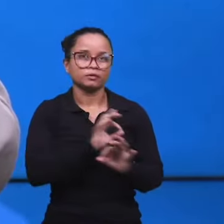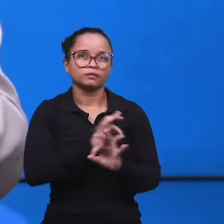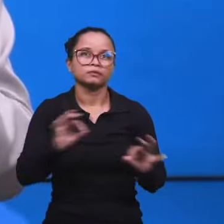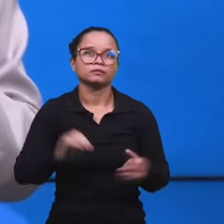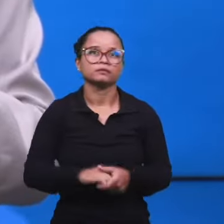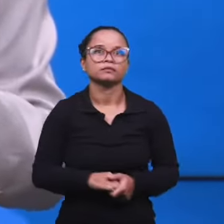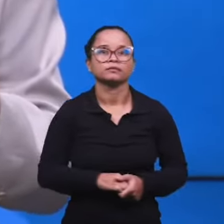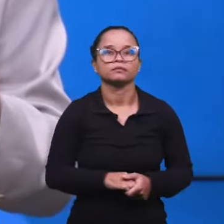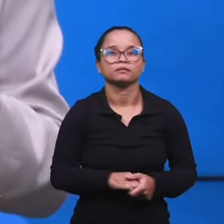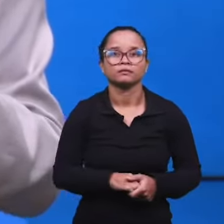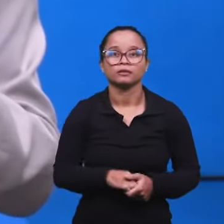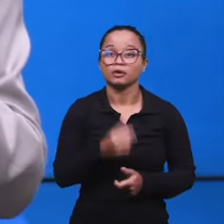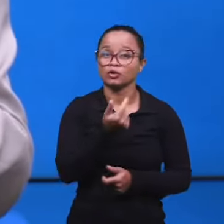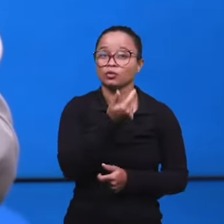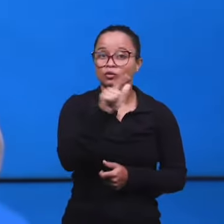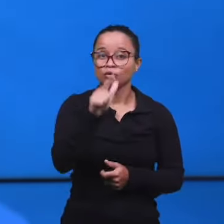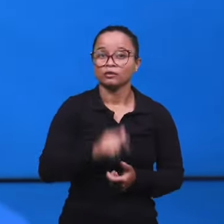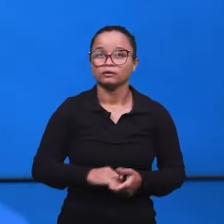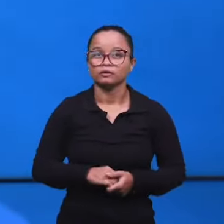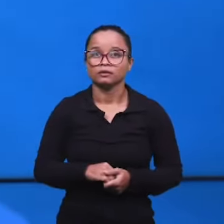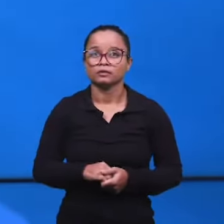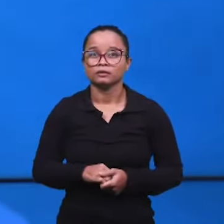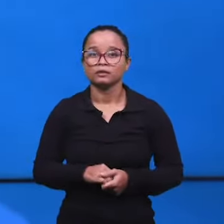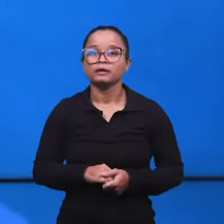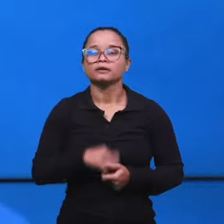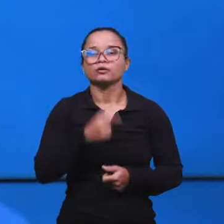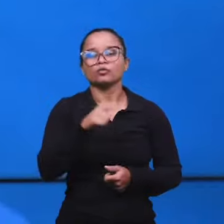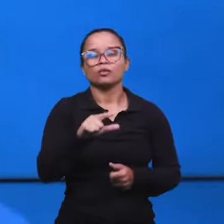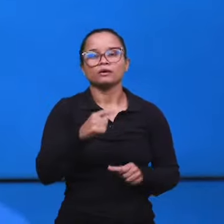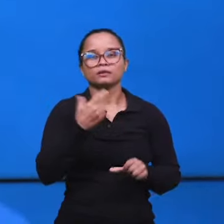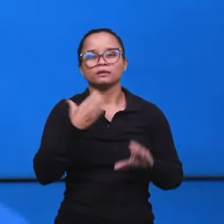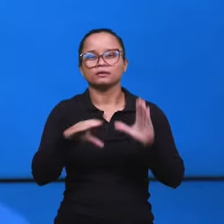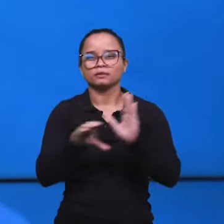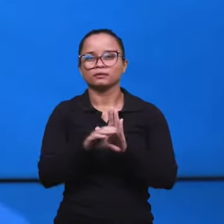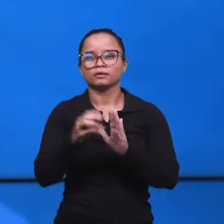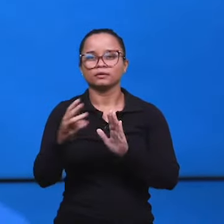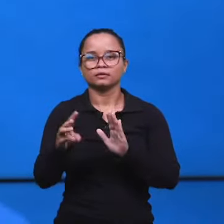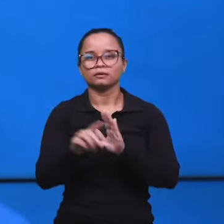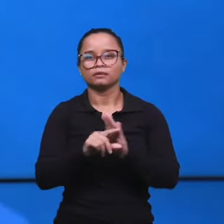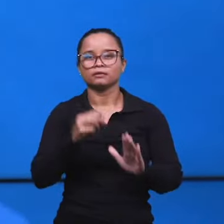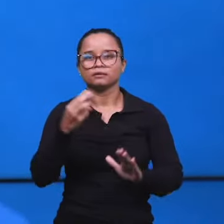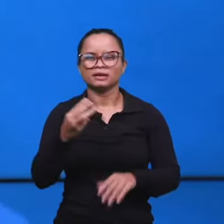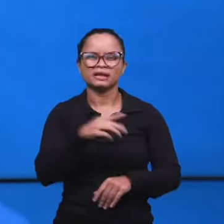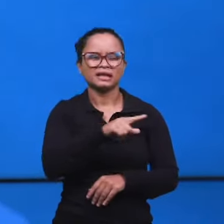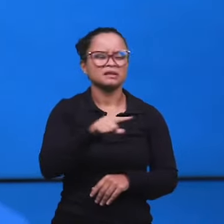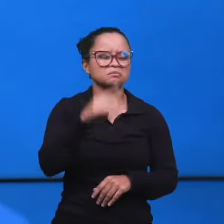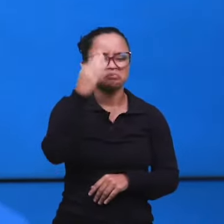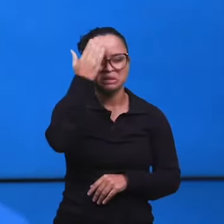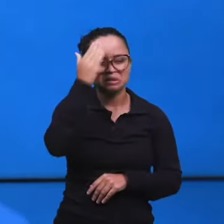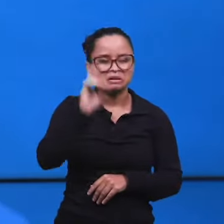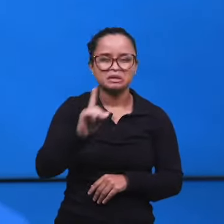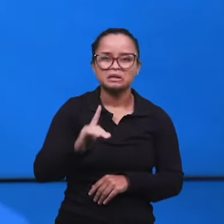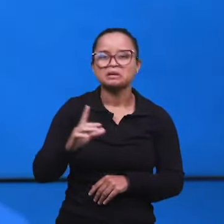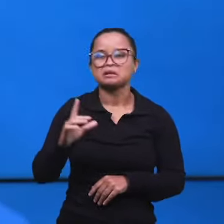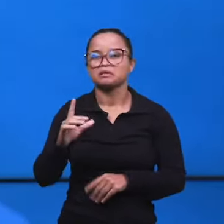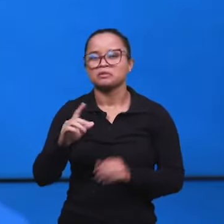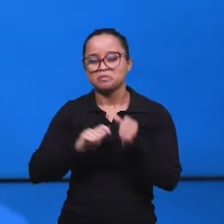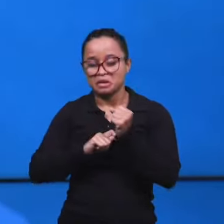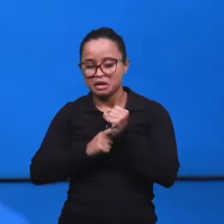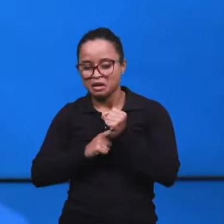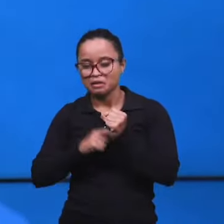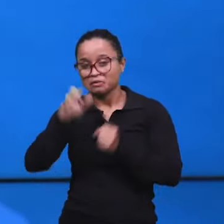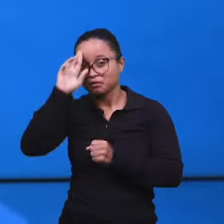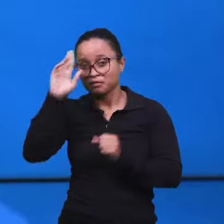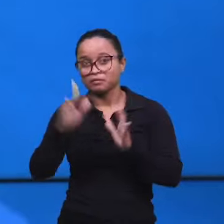colocado. Enquanto os outros, lá de Cantares, capítulo 3, verso 3, aqueles que não entenderam, não alcançaram o